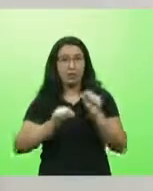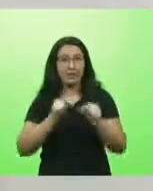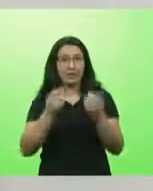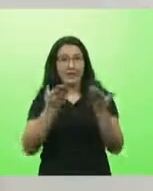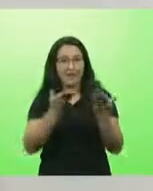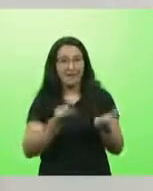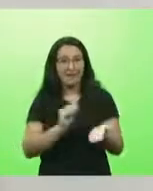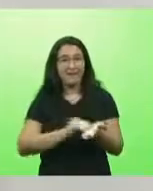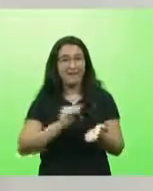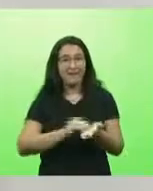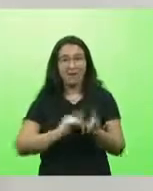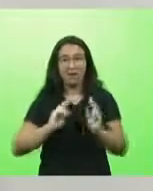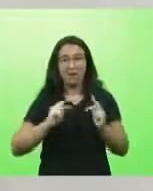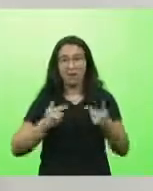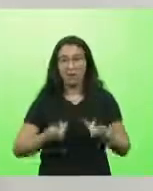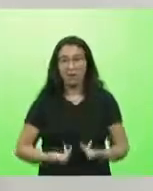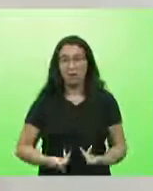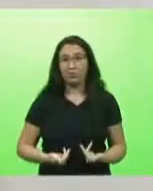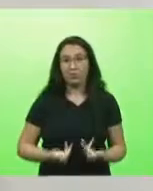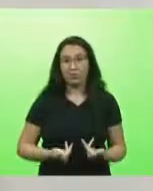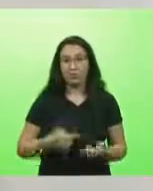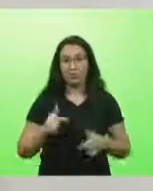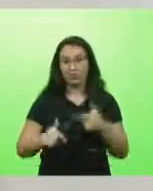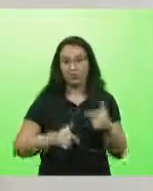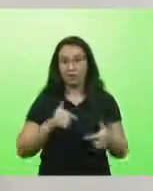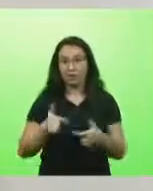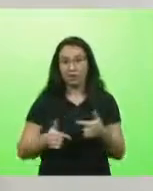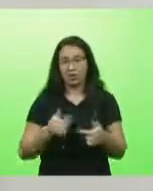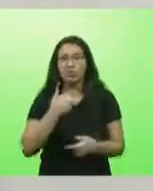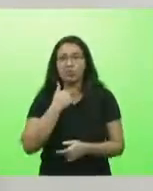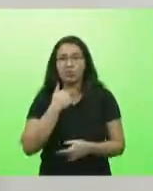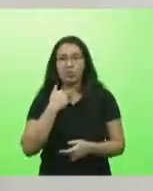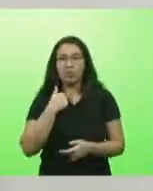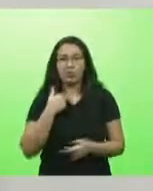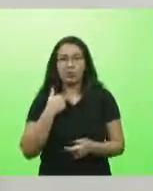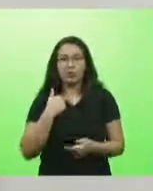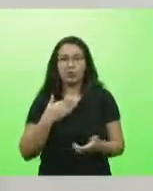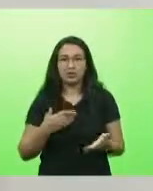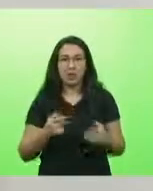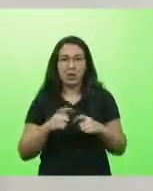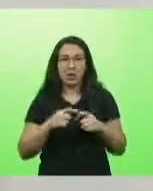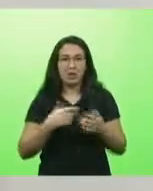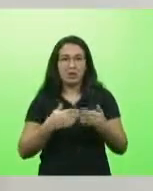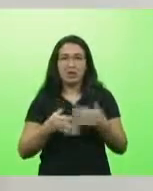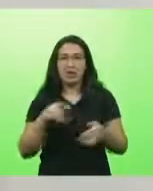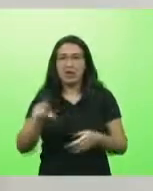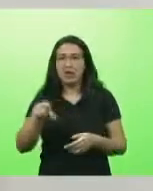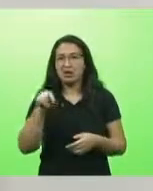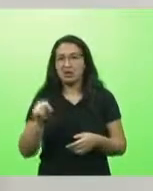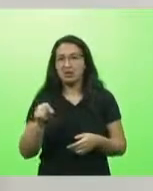Não dava para... Não é qualquer médico que tem que chegar e qualquer médico que nós vamos colocar à disposição num centro de tratamento